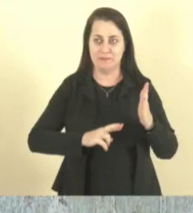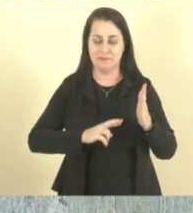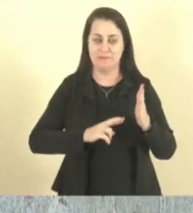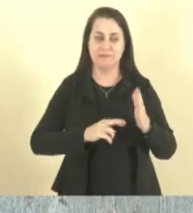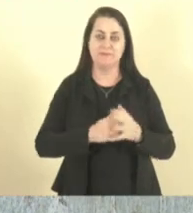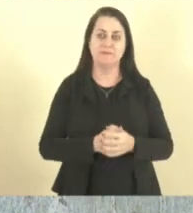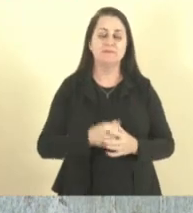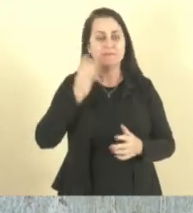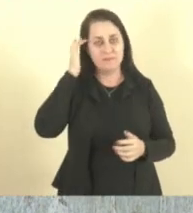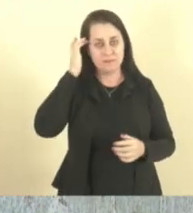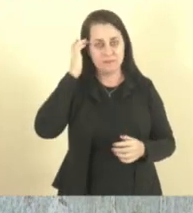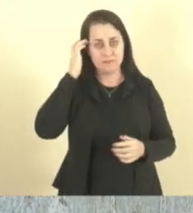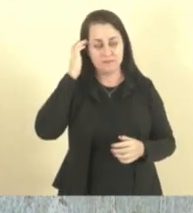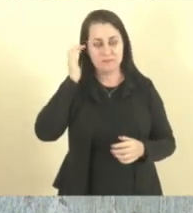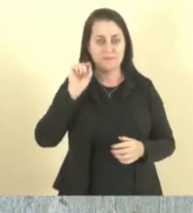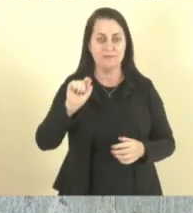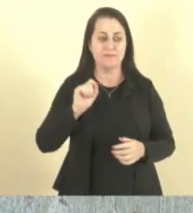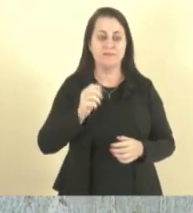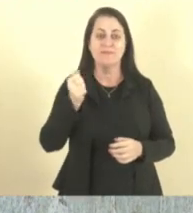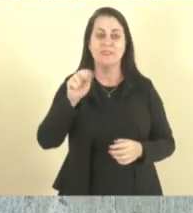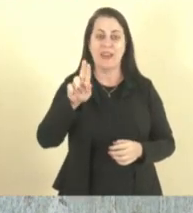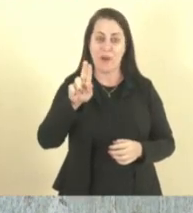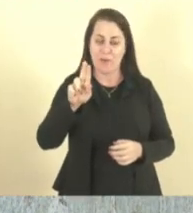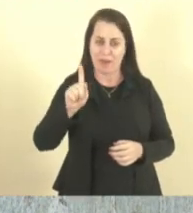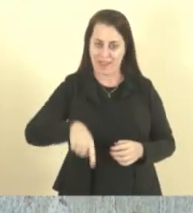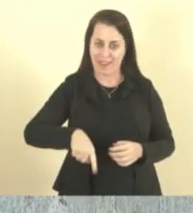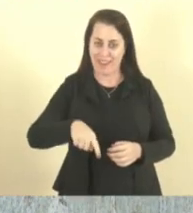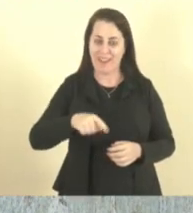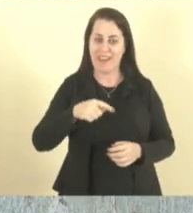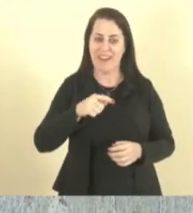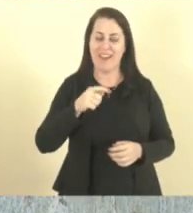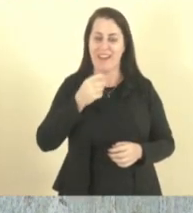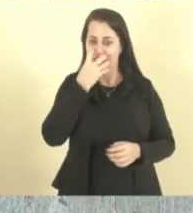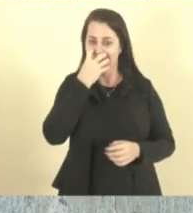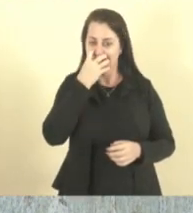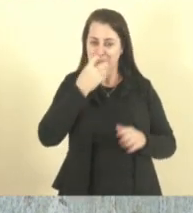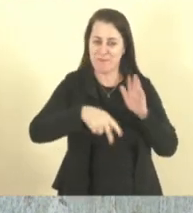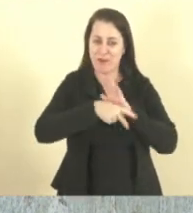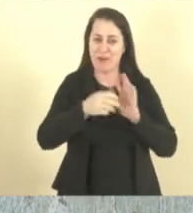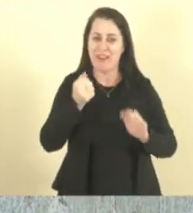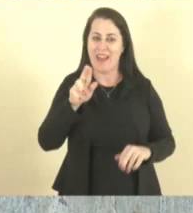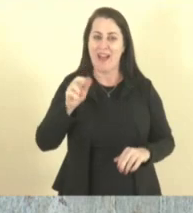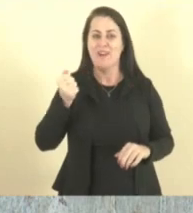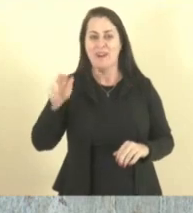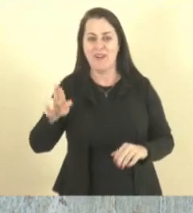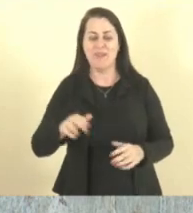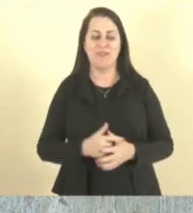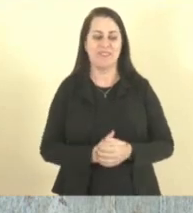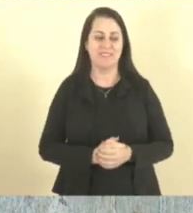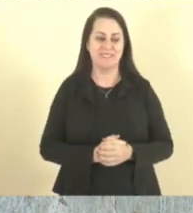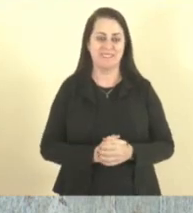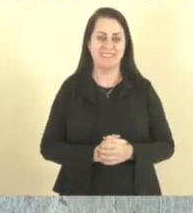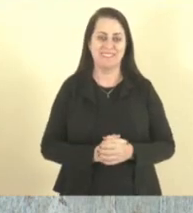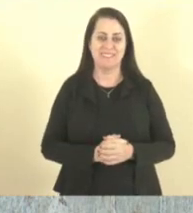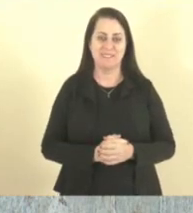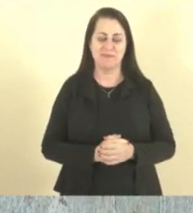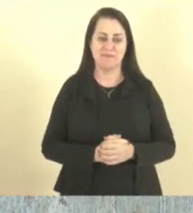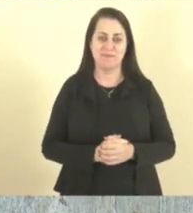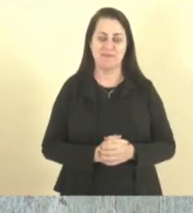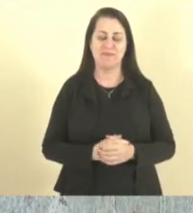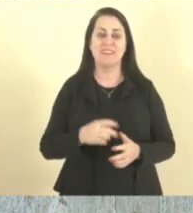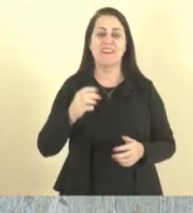Eu acho que é ao de ao ao? Eu vou até olhar aqui. Vê, o que é? Esse Instituto